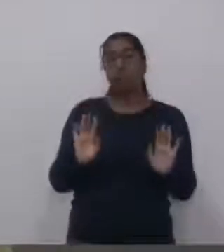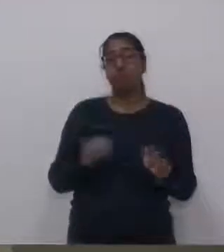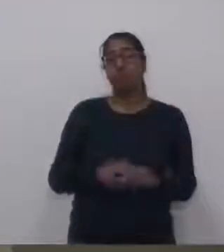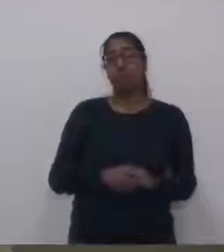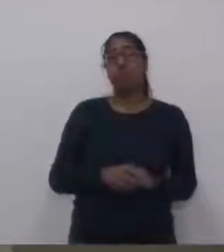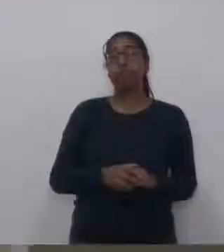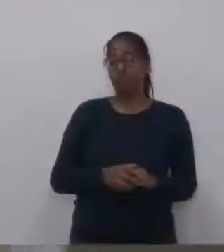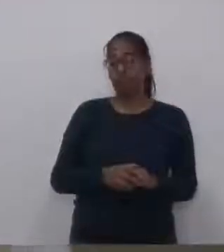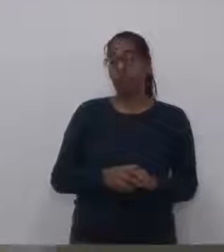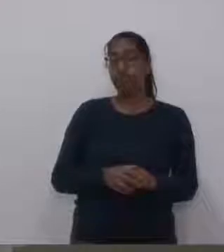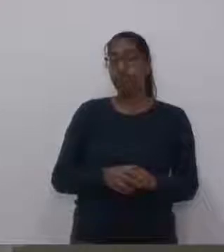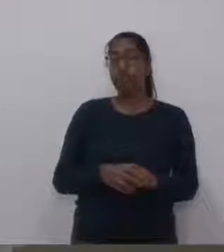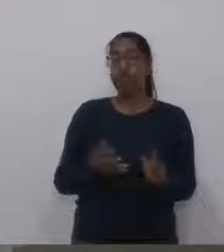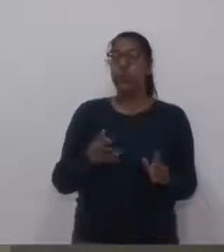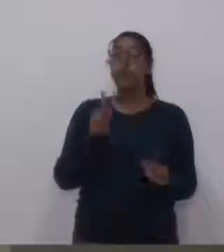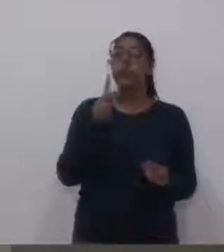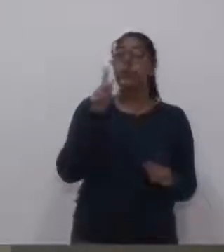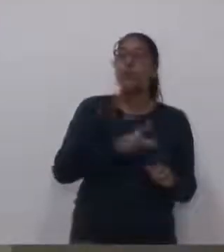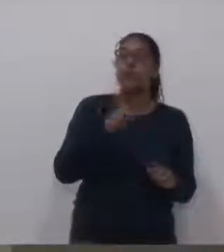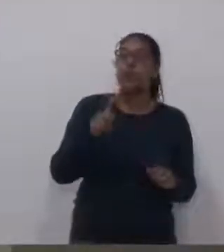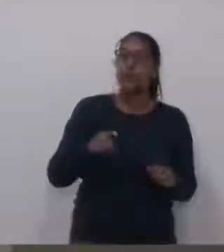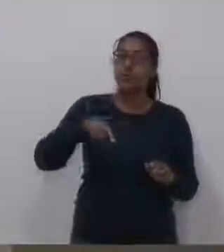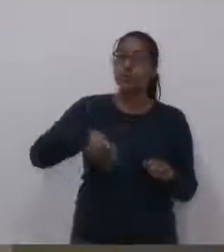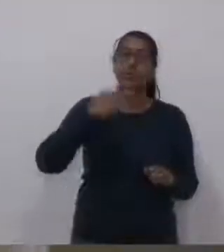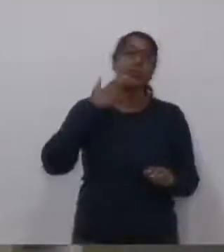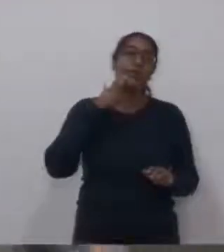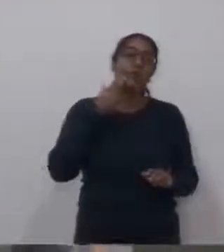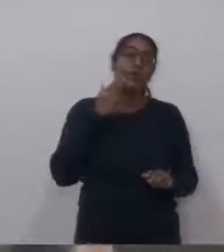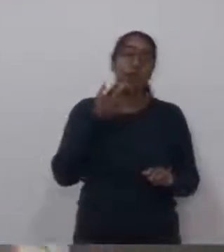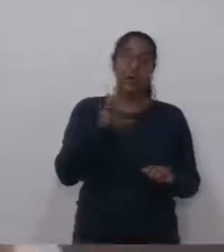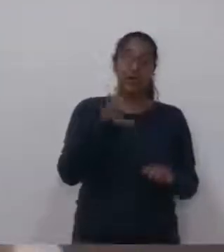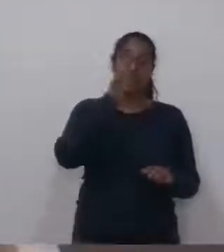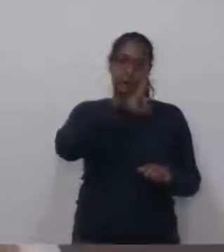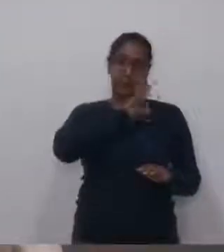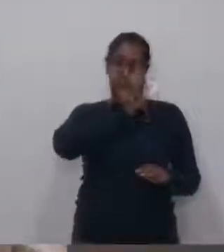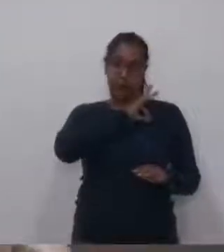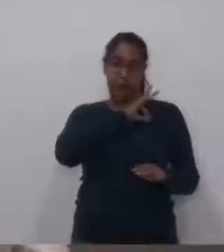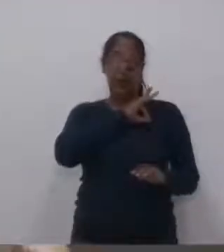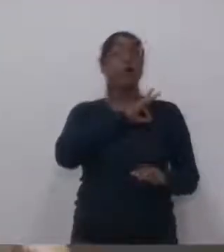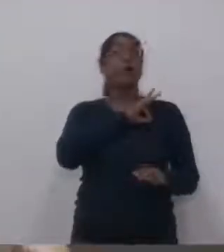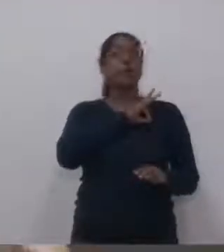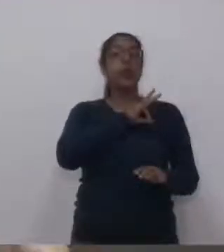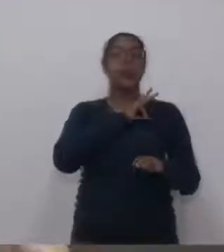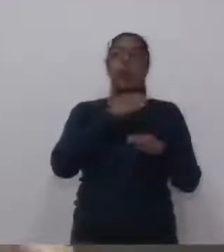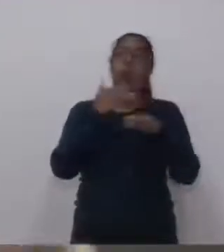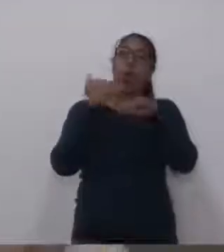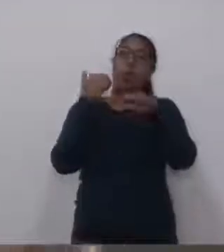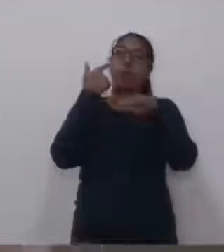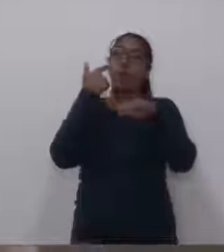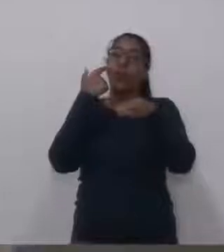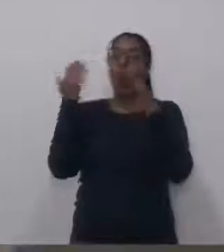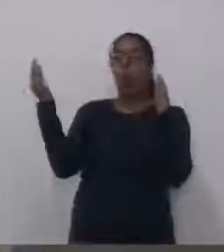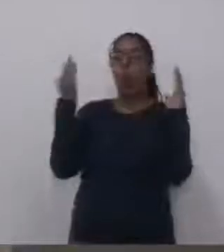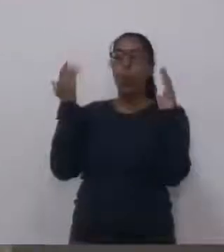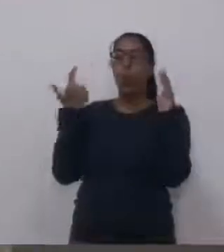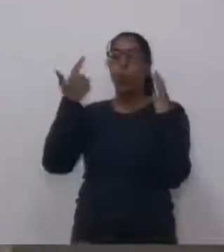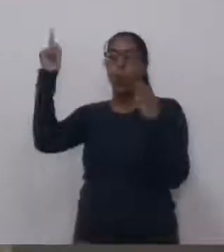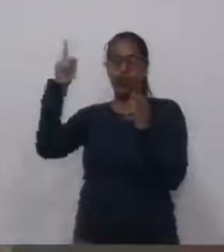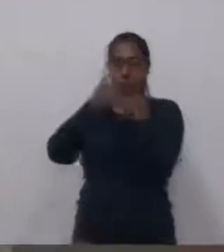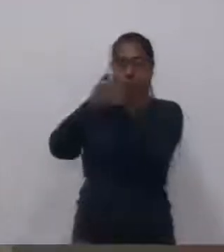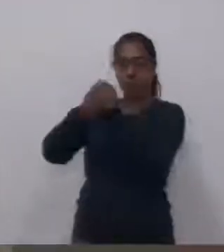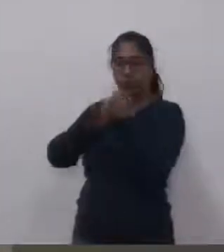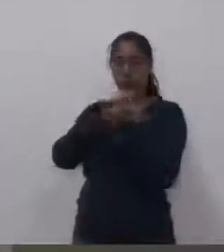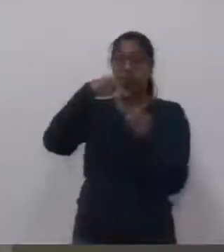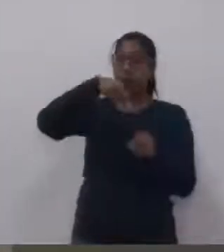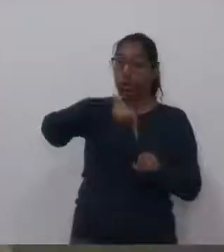vou dizer, os professores de dinheiro têm uma remuneração comparativamente às outras cidades e à realidade do país, boa, e prestam,